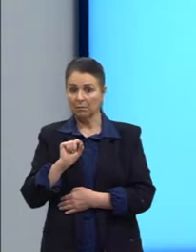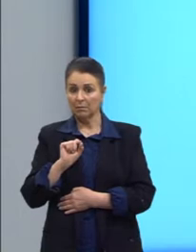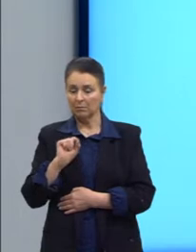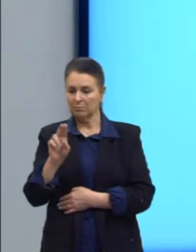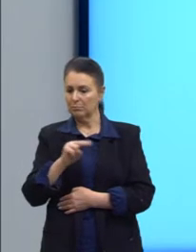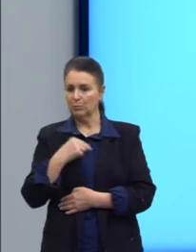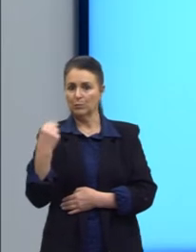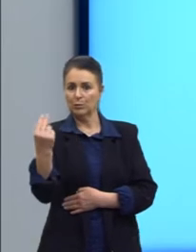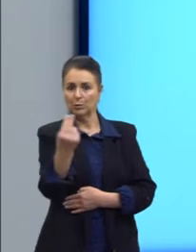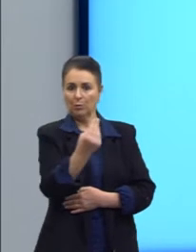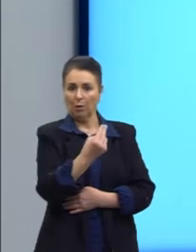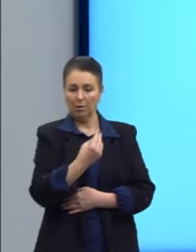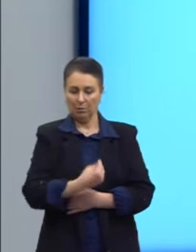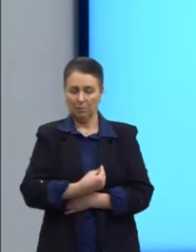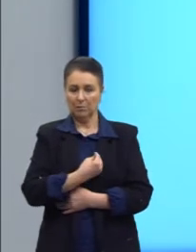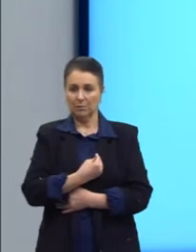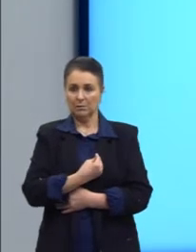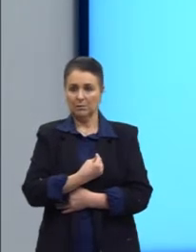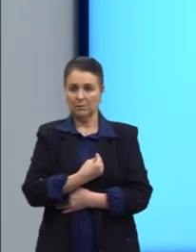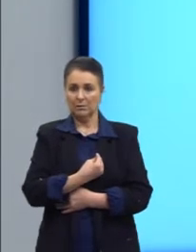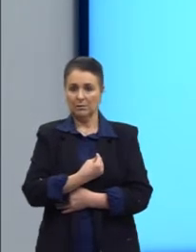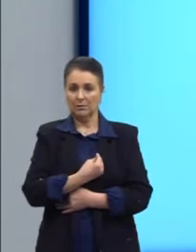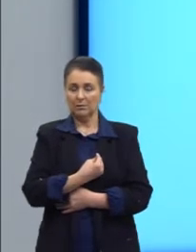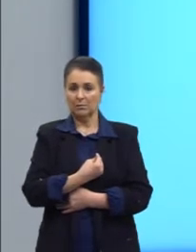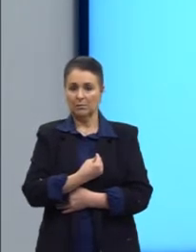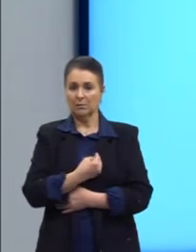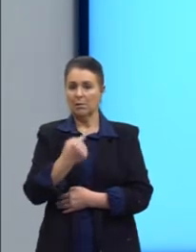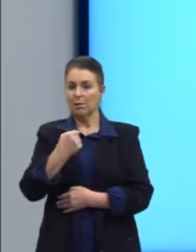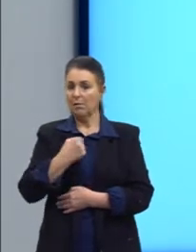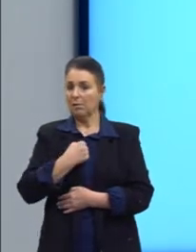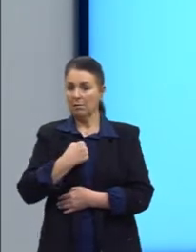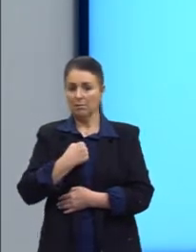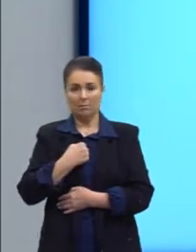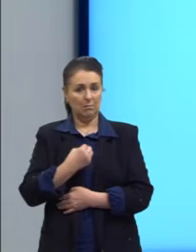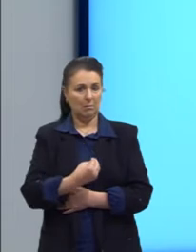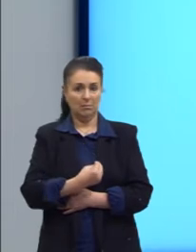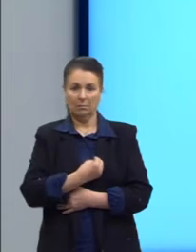Nós vivemos. Eu não vivo.